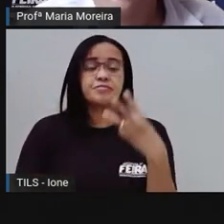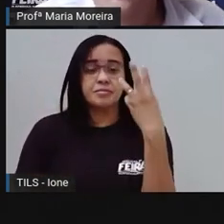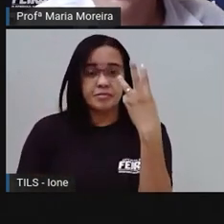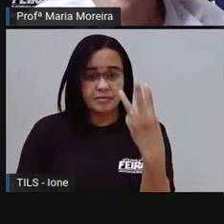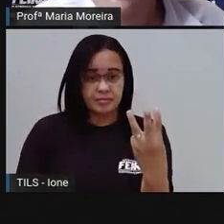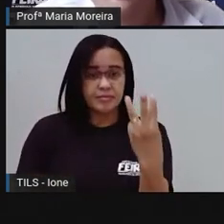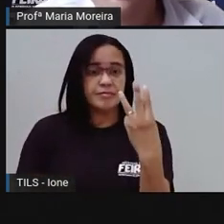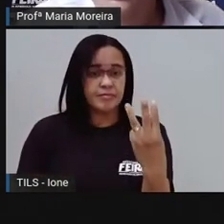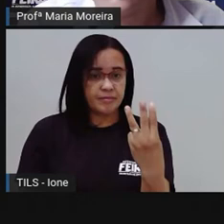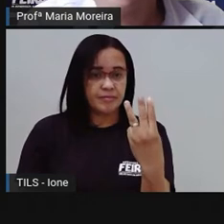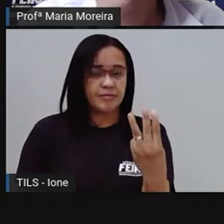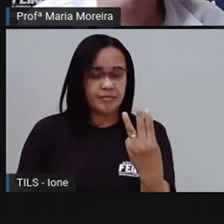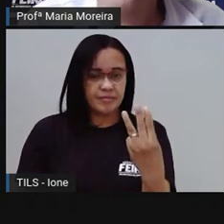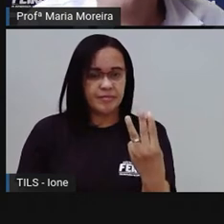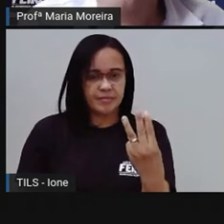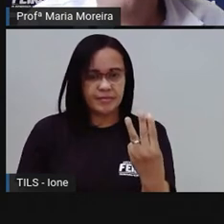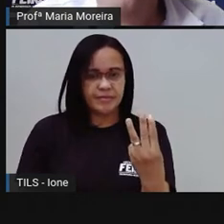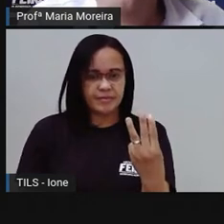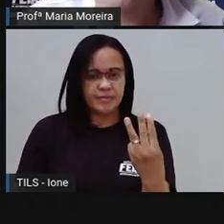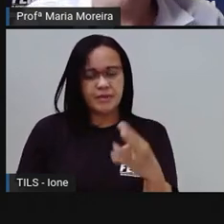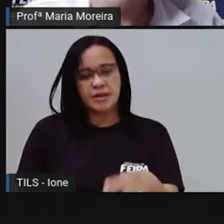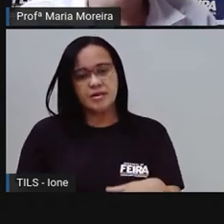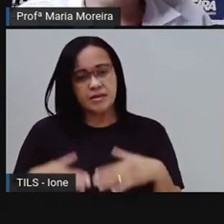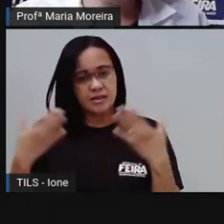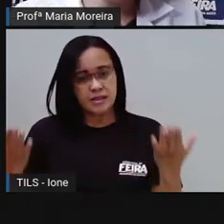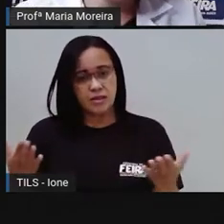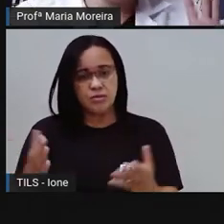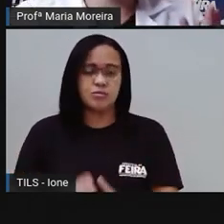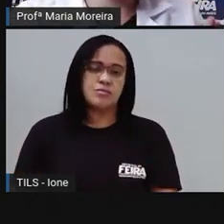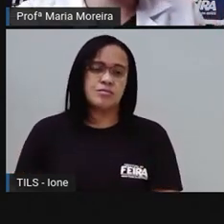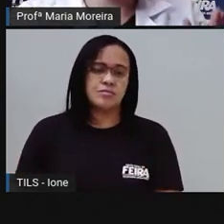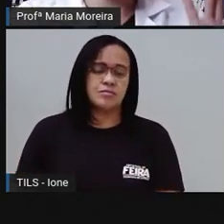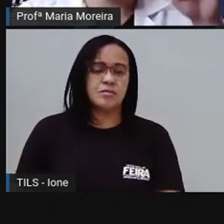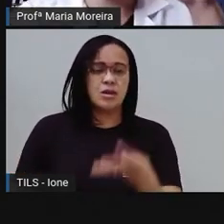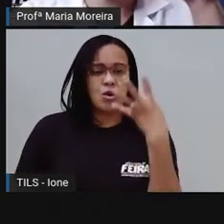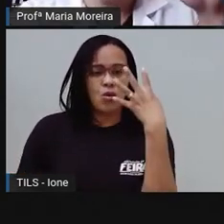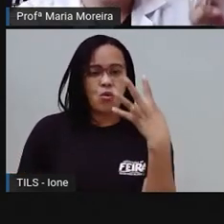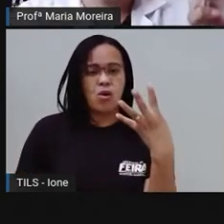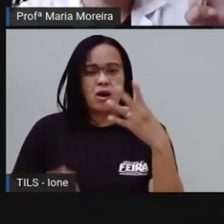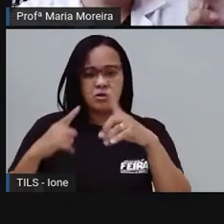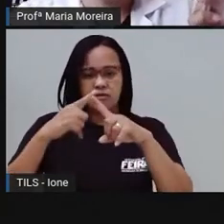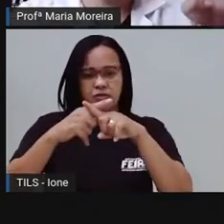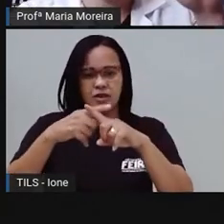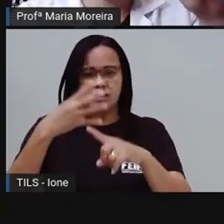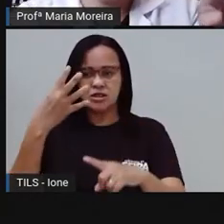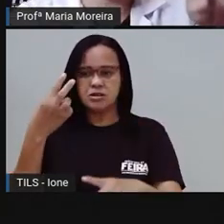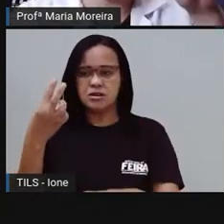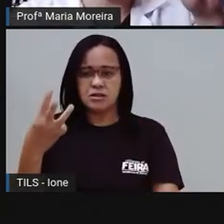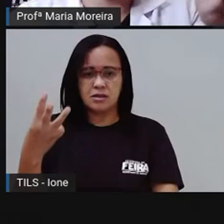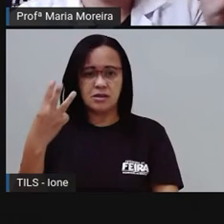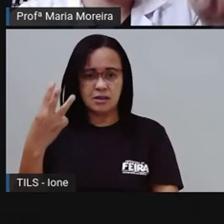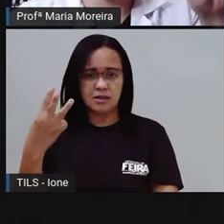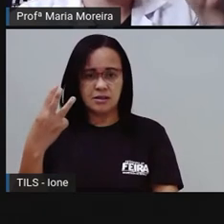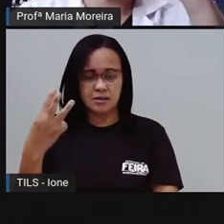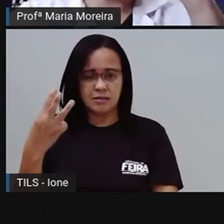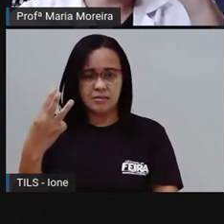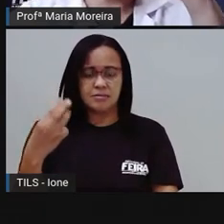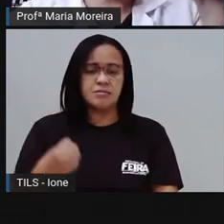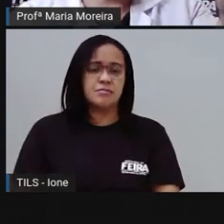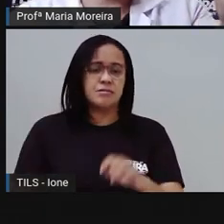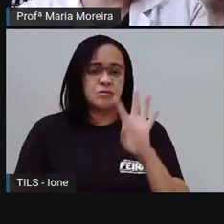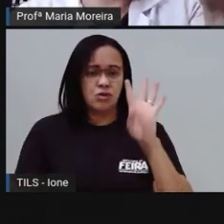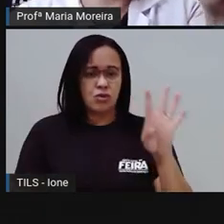vezes. Não é isso? Bom, quatro vezes três. Tenho quatro, três vezes. Quatro mais quatro.